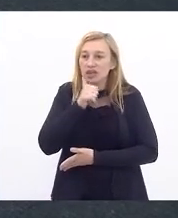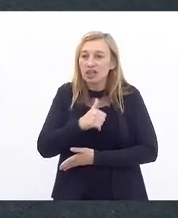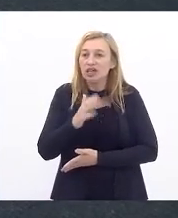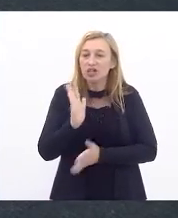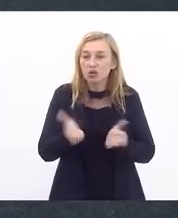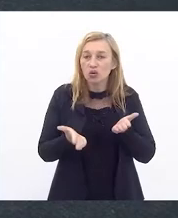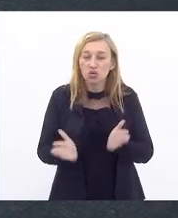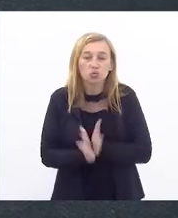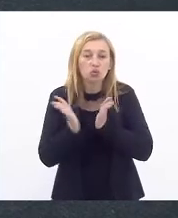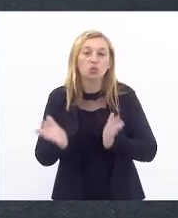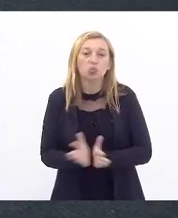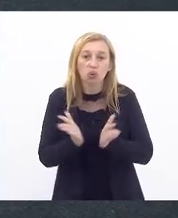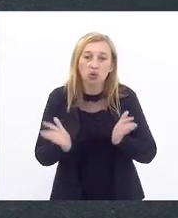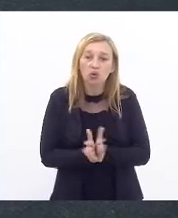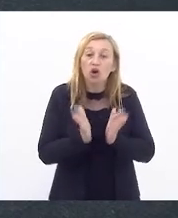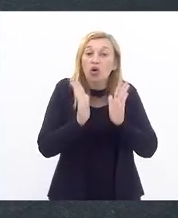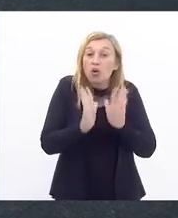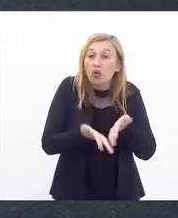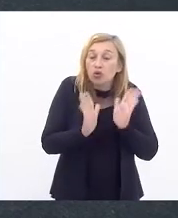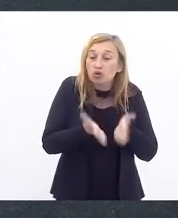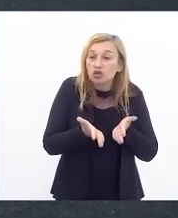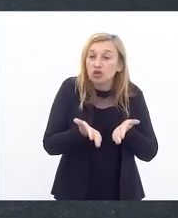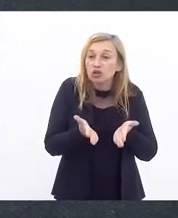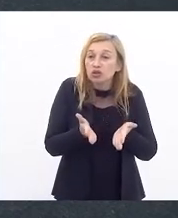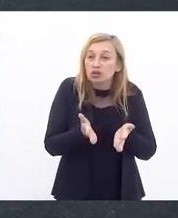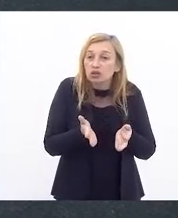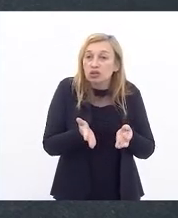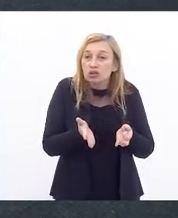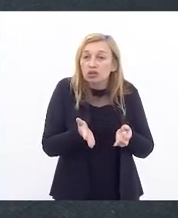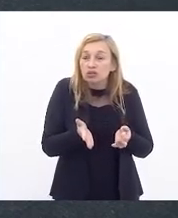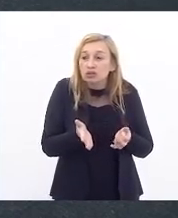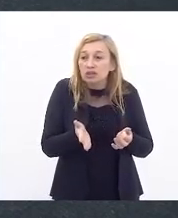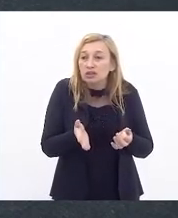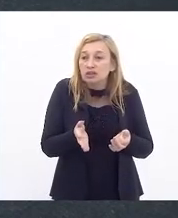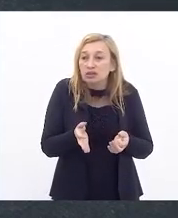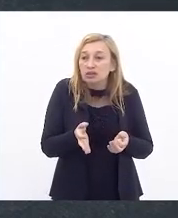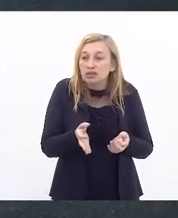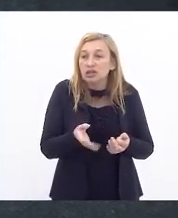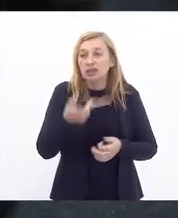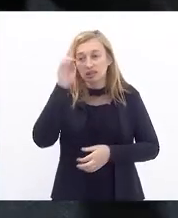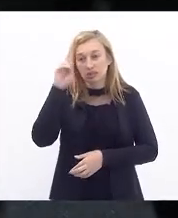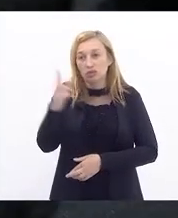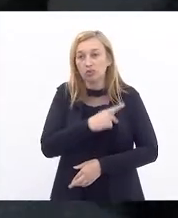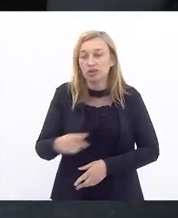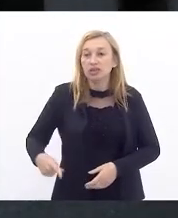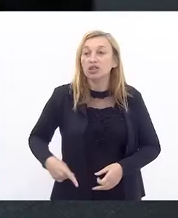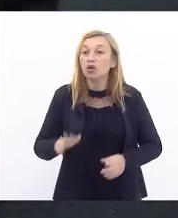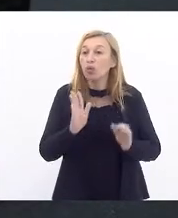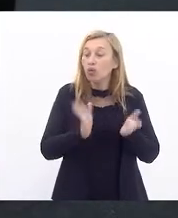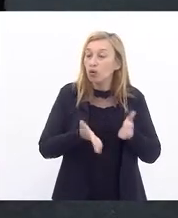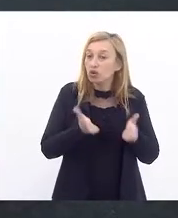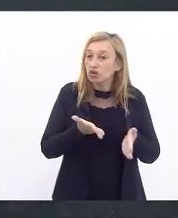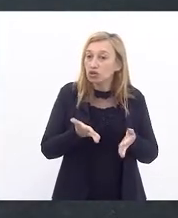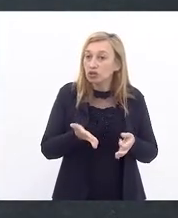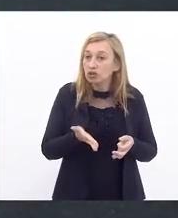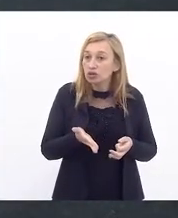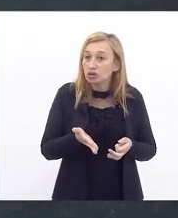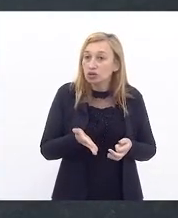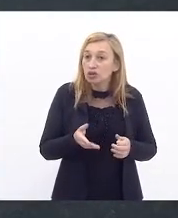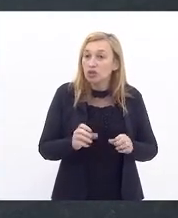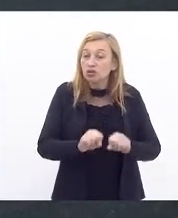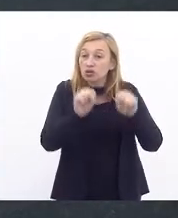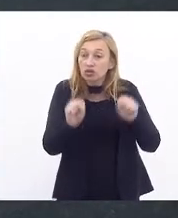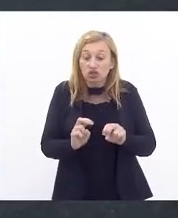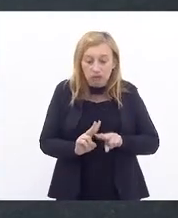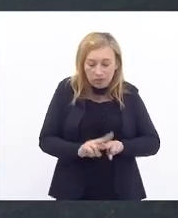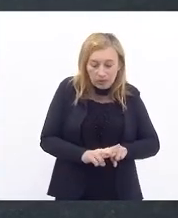estão na pobreza, que estão hoje na... Inclusive, senhor presidente, estão hoje no sistema